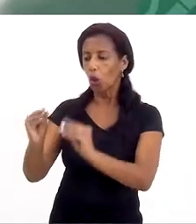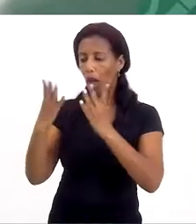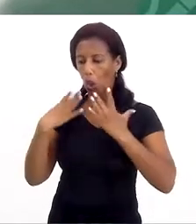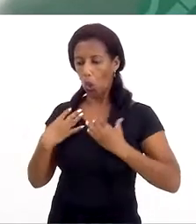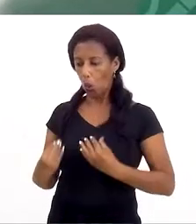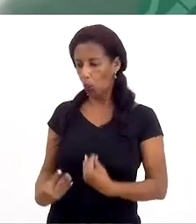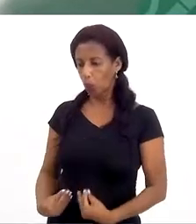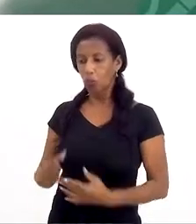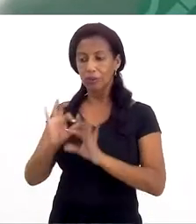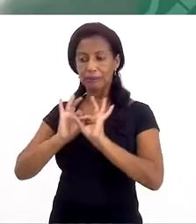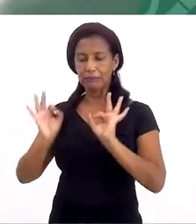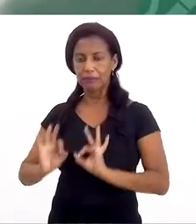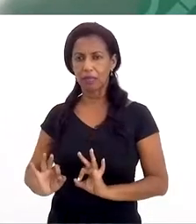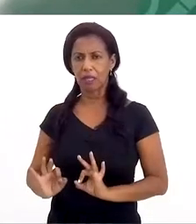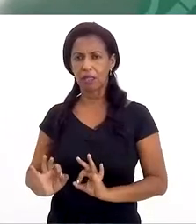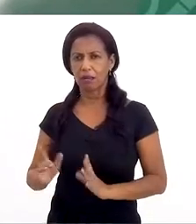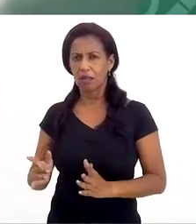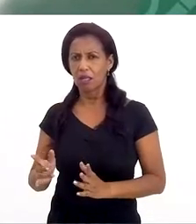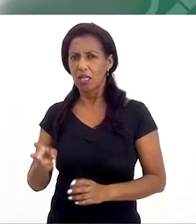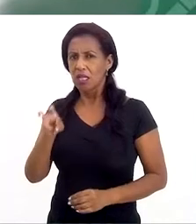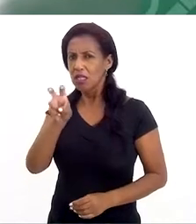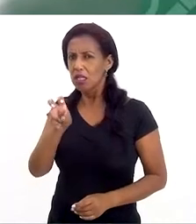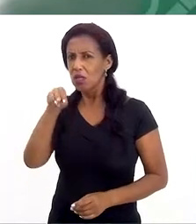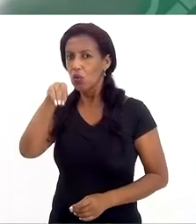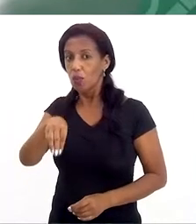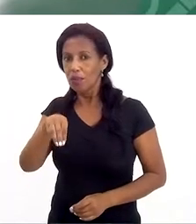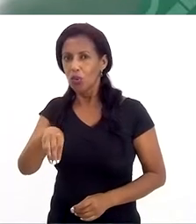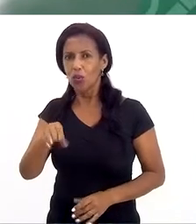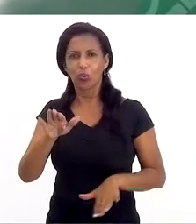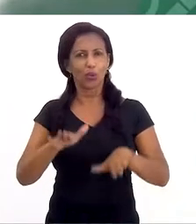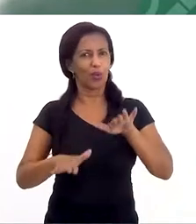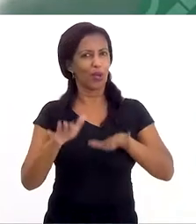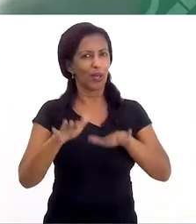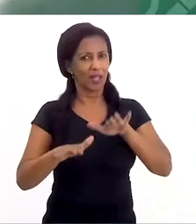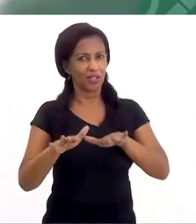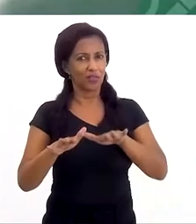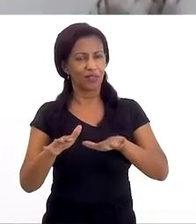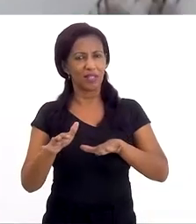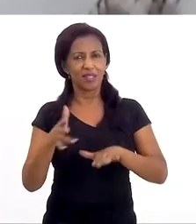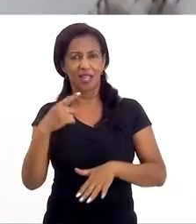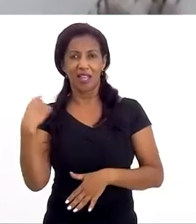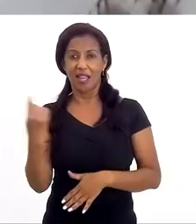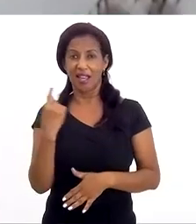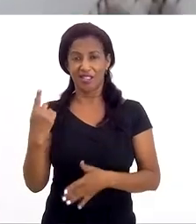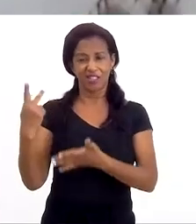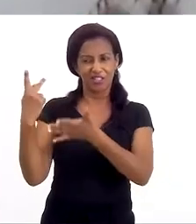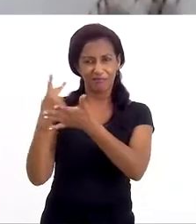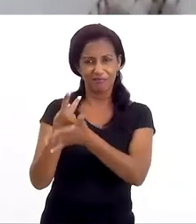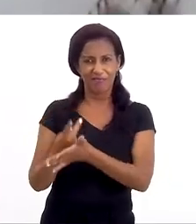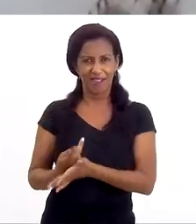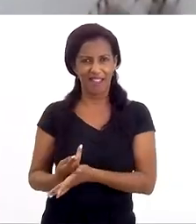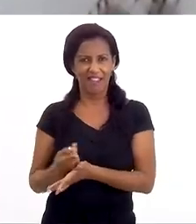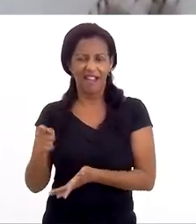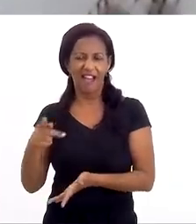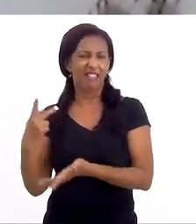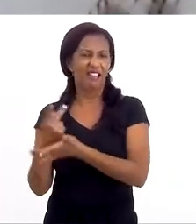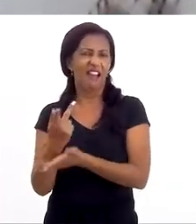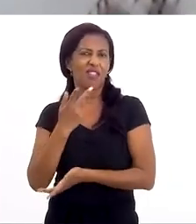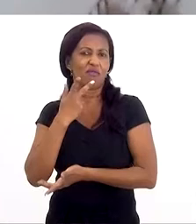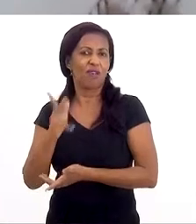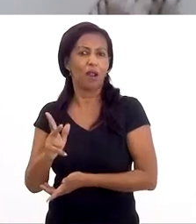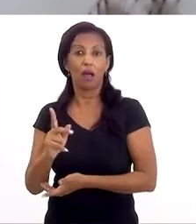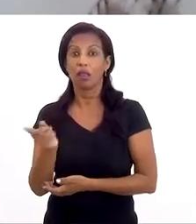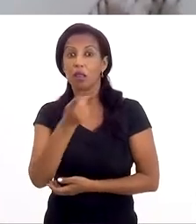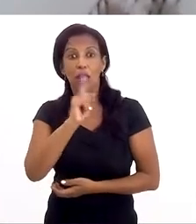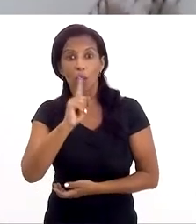tocar no seu corpinho. E esses cinco minutos que muitas vezes, erroneamente, nós podemos imaginar que seja